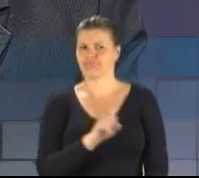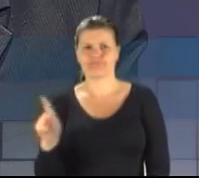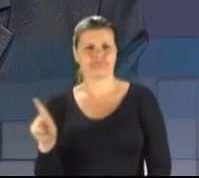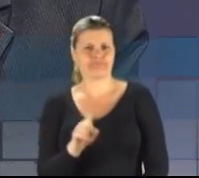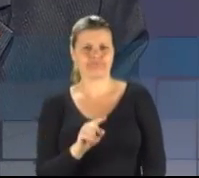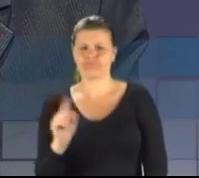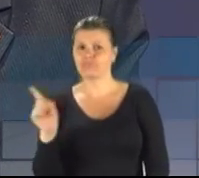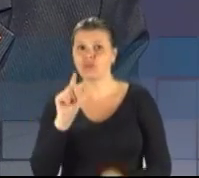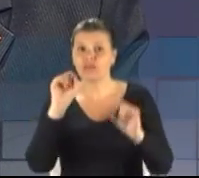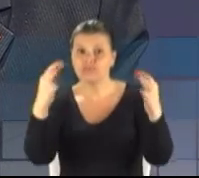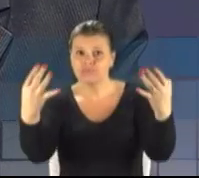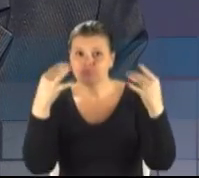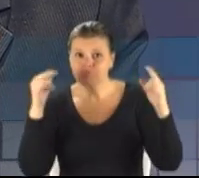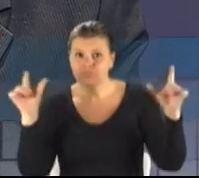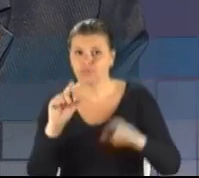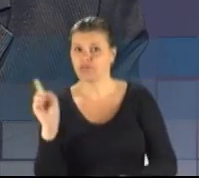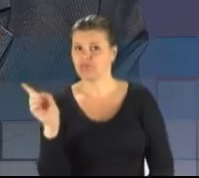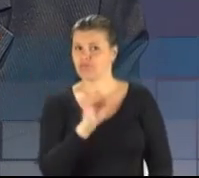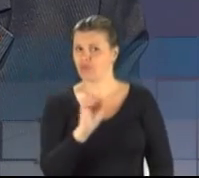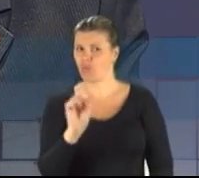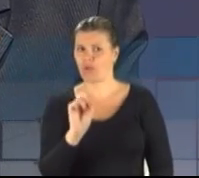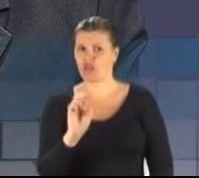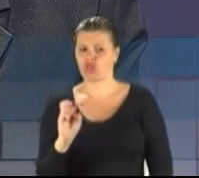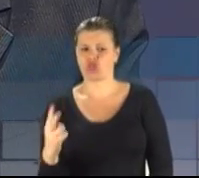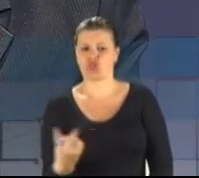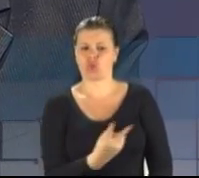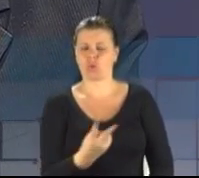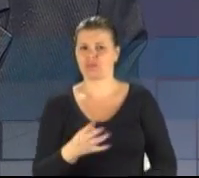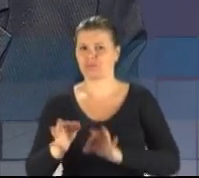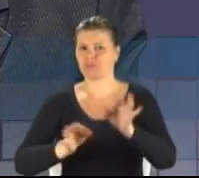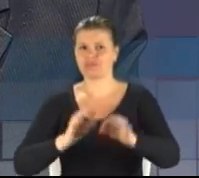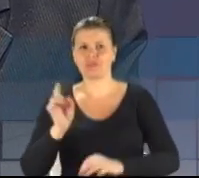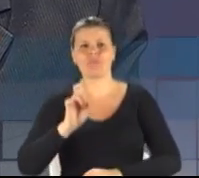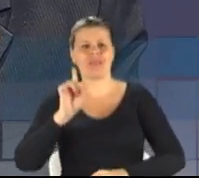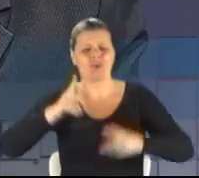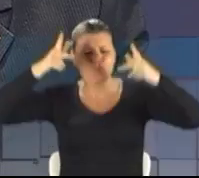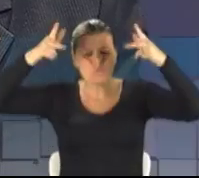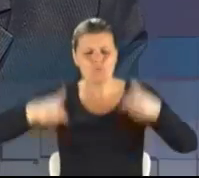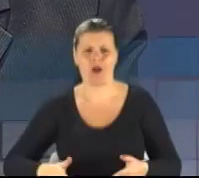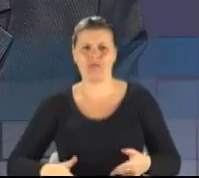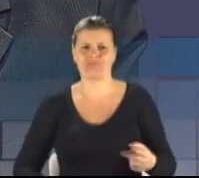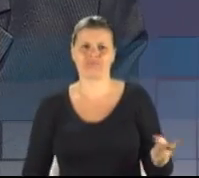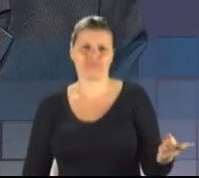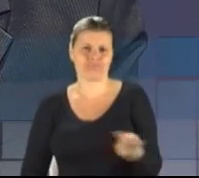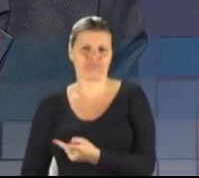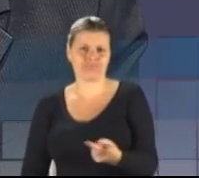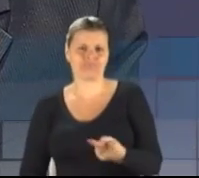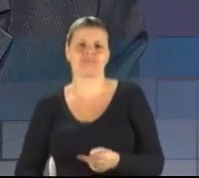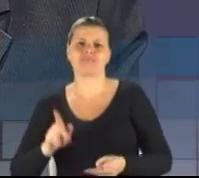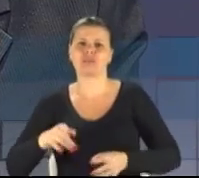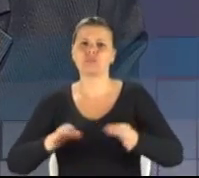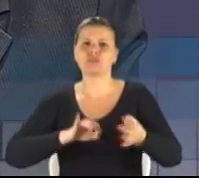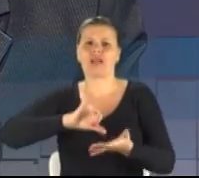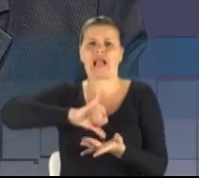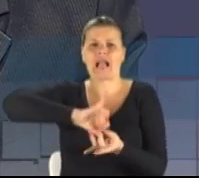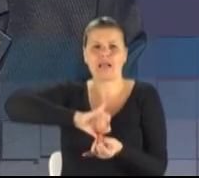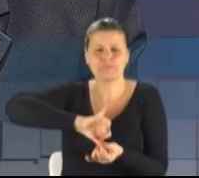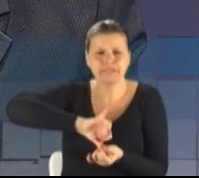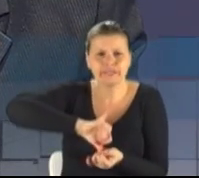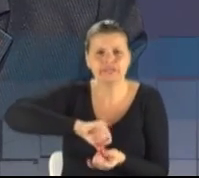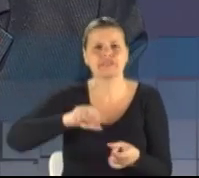telespectadores. Não são dois projetos. É exatamente o mesmo projeto. É um projeto capitalista, é um projeto